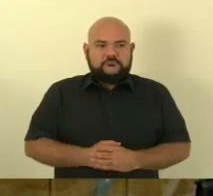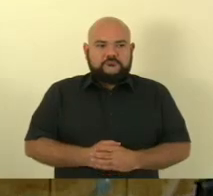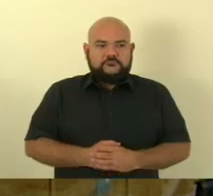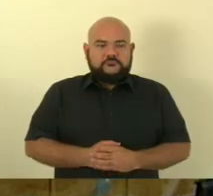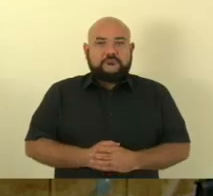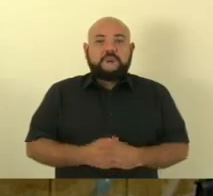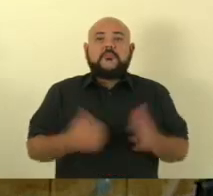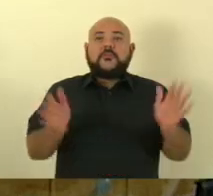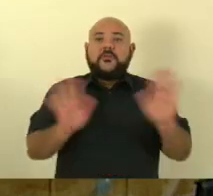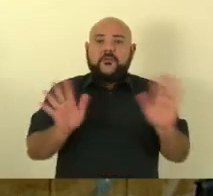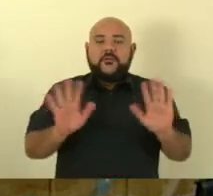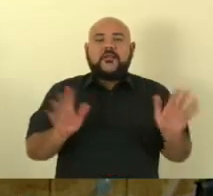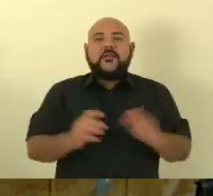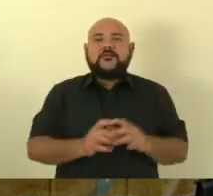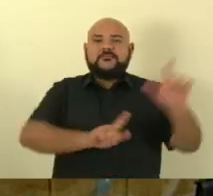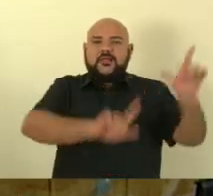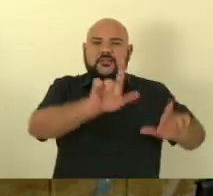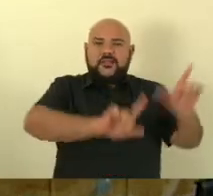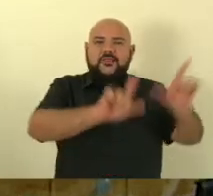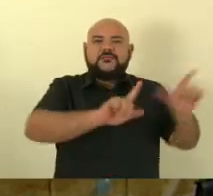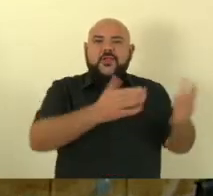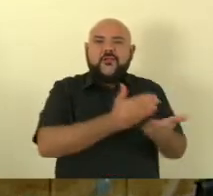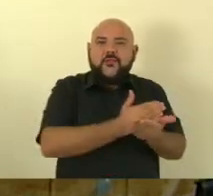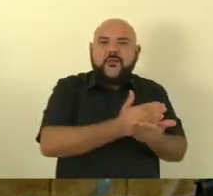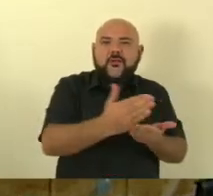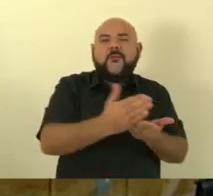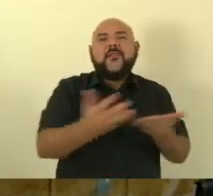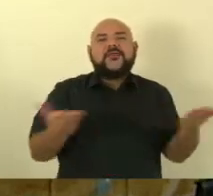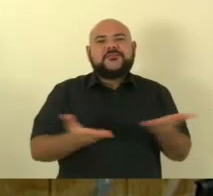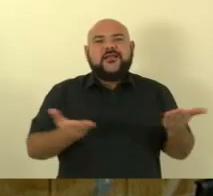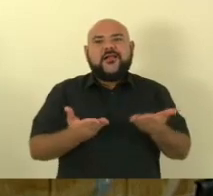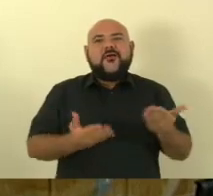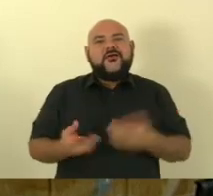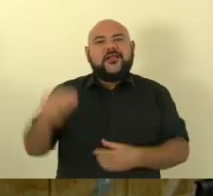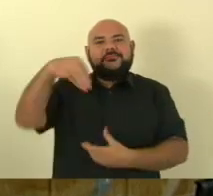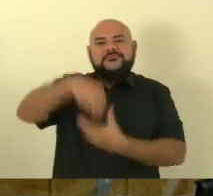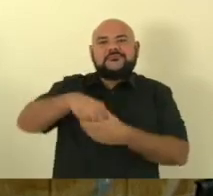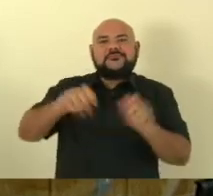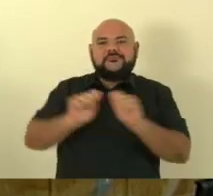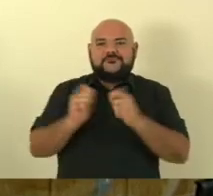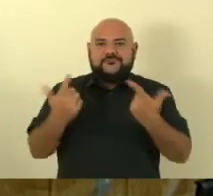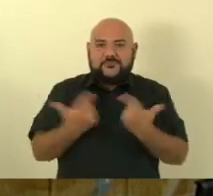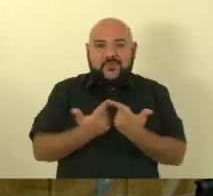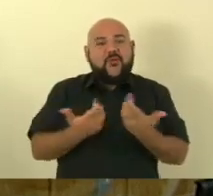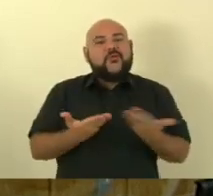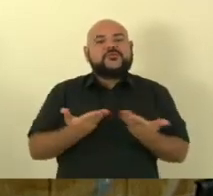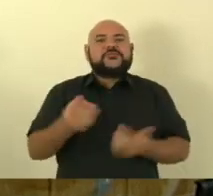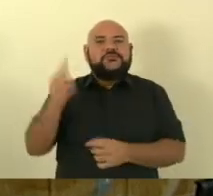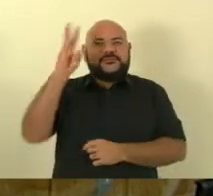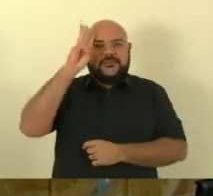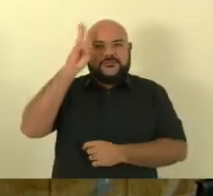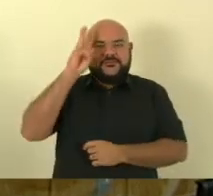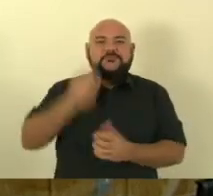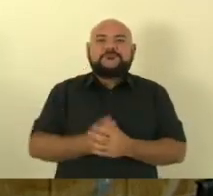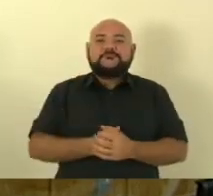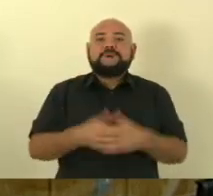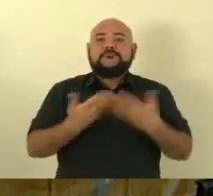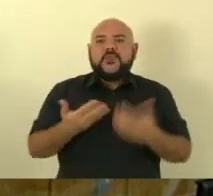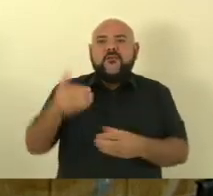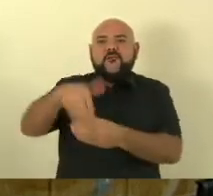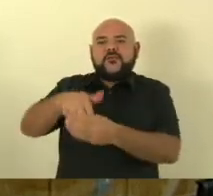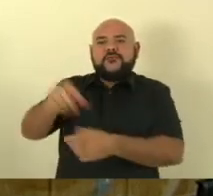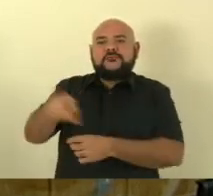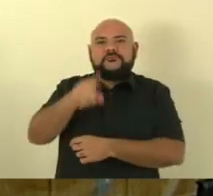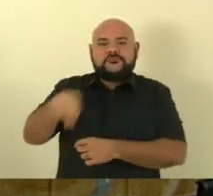Olá, a TV Assembleia transmite a partir de agora, ao vivo, a sessão ordinária desta terça-feira. O veto do Governo do Estado